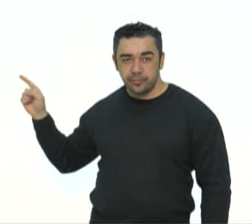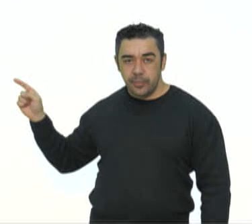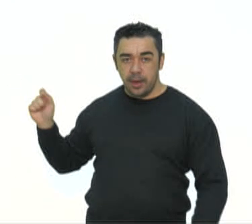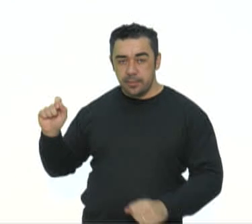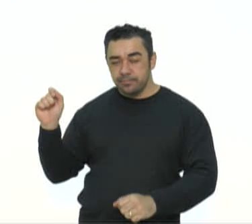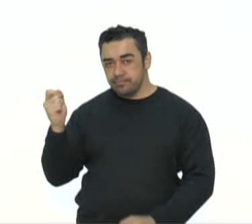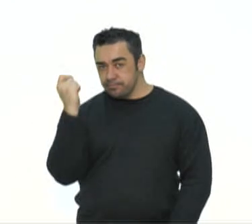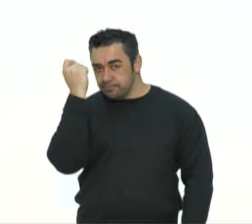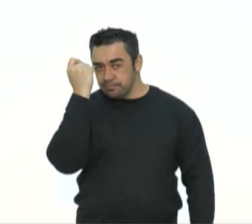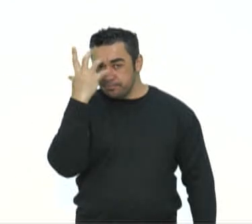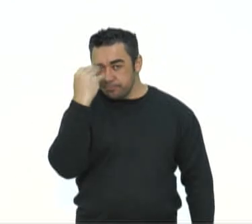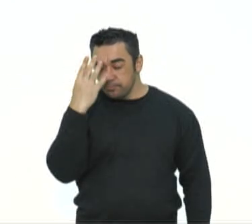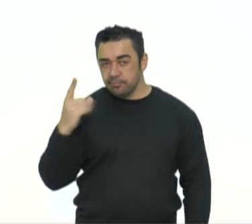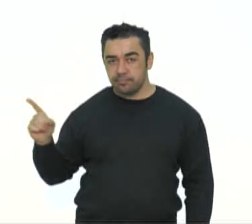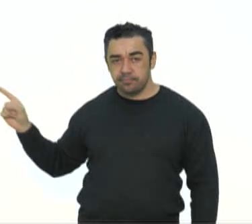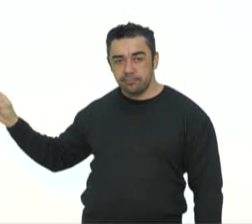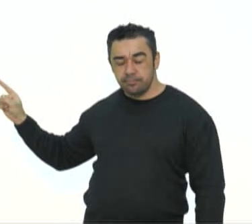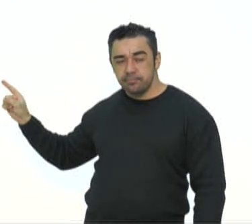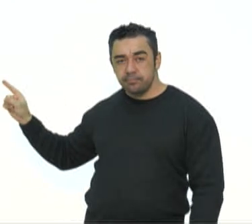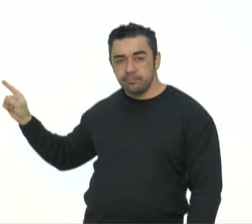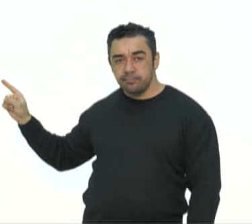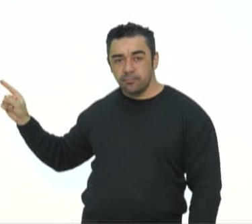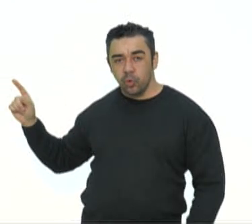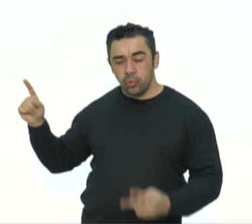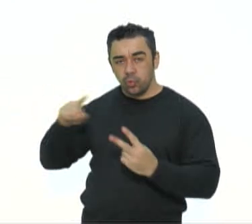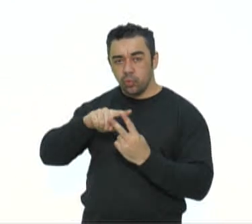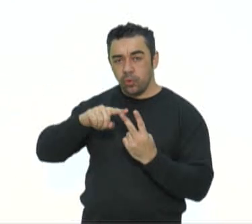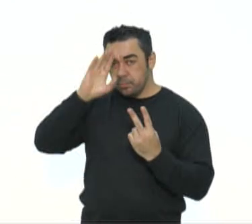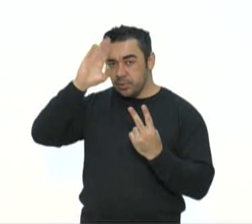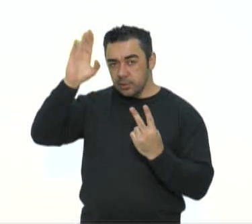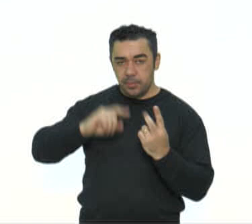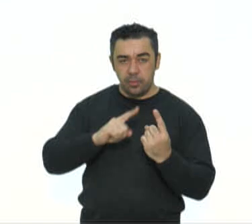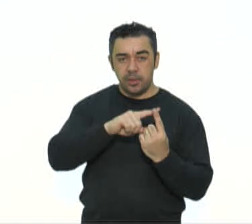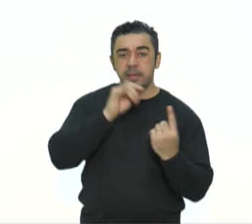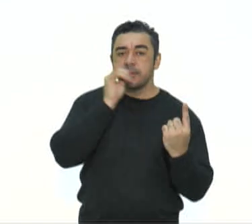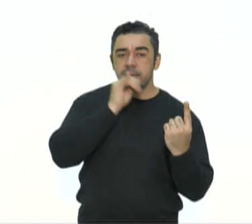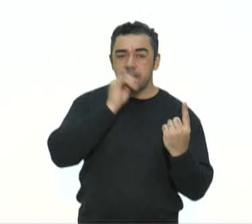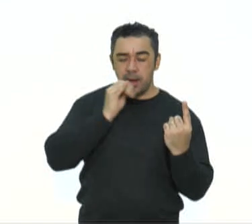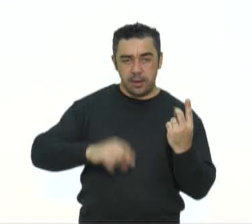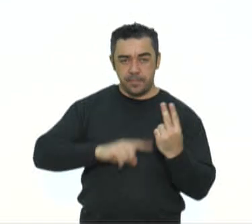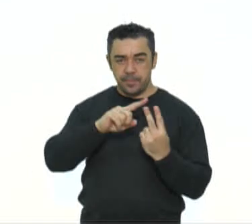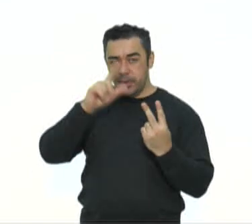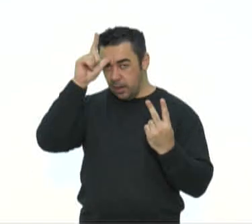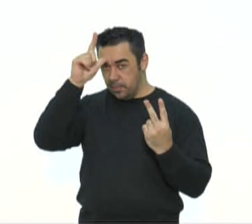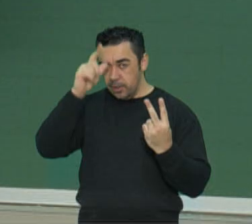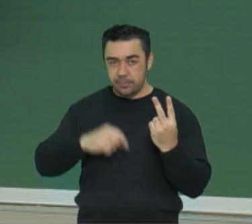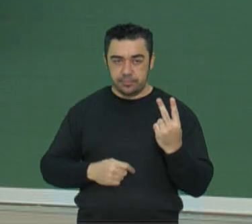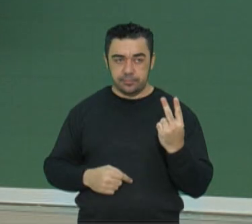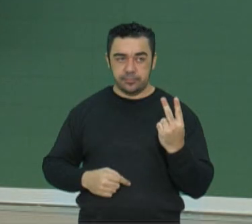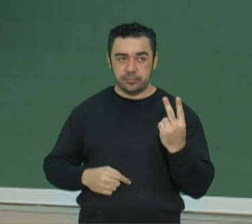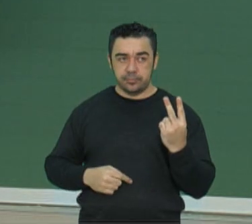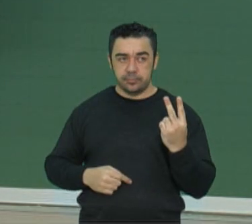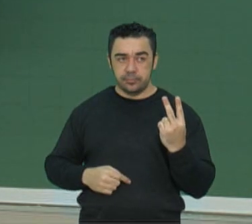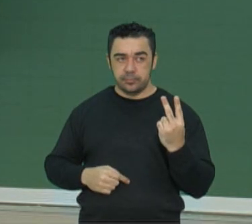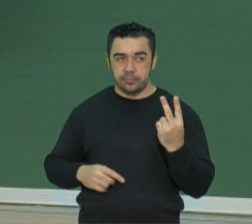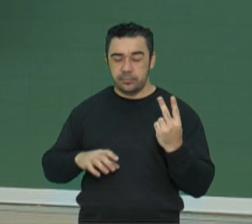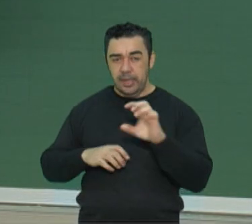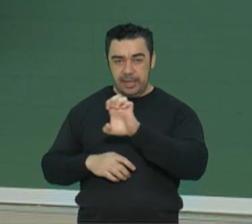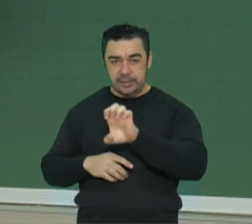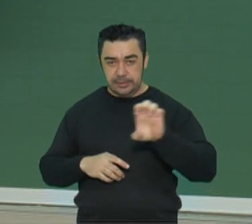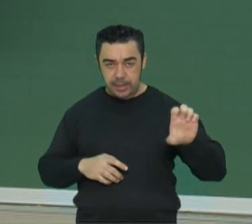imagem, preenchendo sua tela, dos dois principais líderes aí que a gente está falando, da Itália e da Alemanha. Na imagem aqui do lado